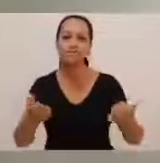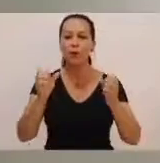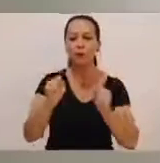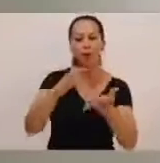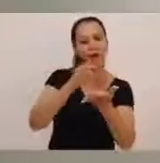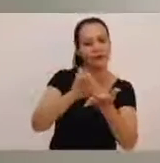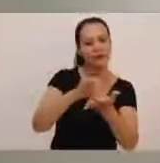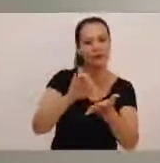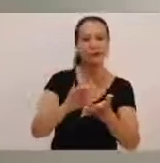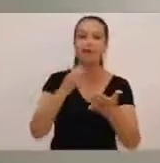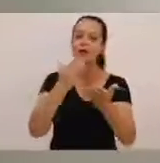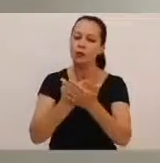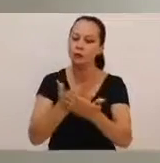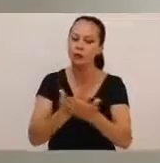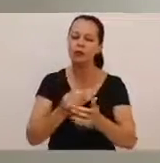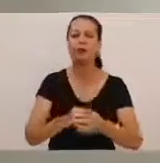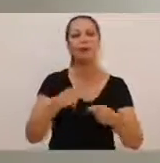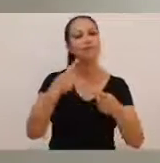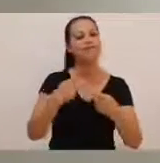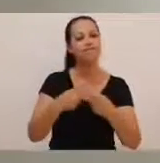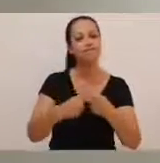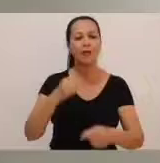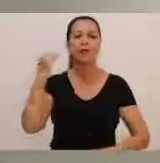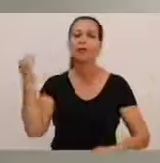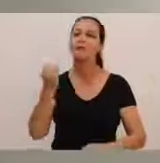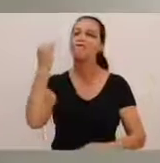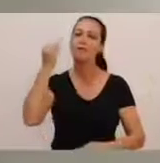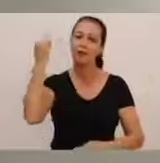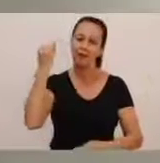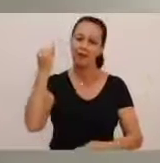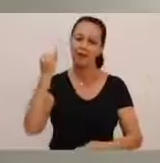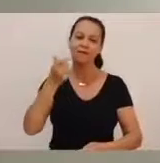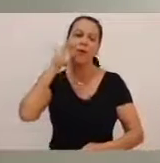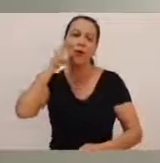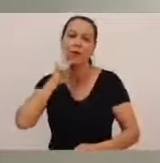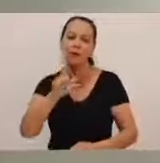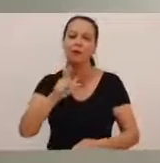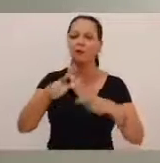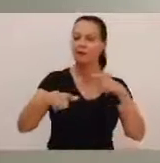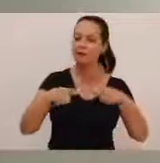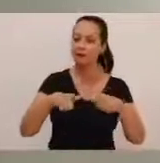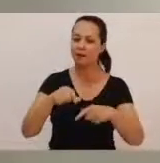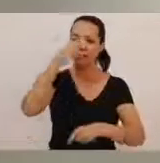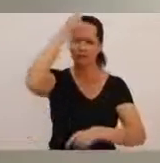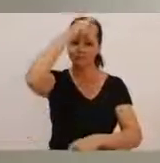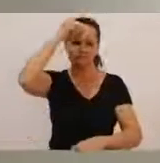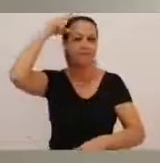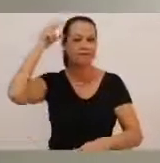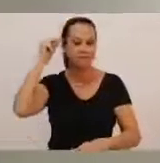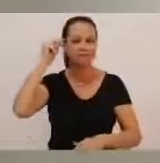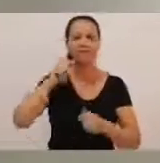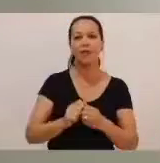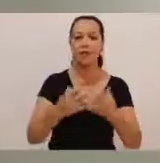convidados a se inscrever, estudem, porque essa é uma importante oportunidade de ingresso na carreira